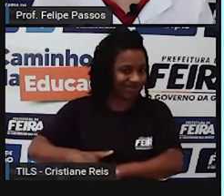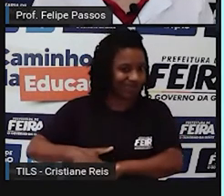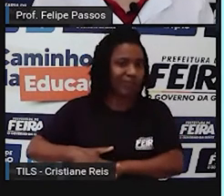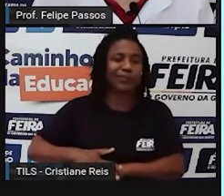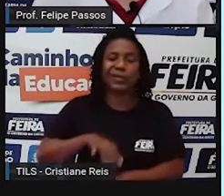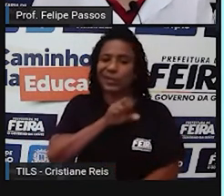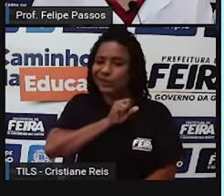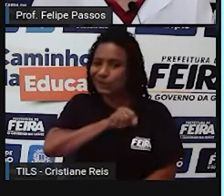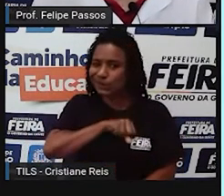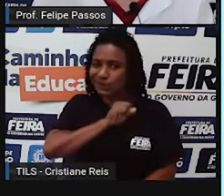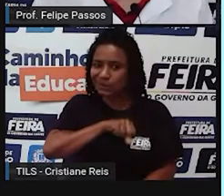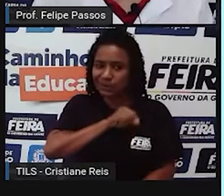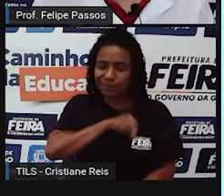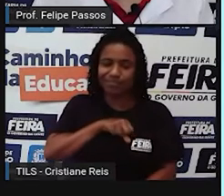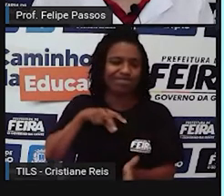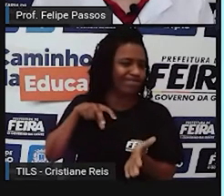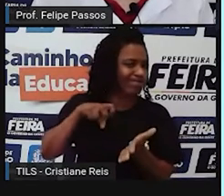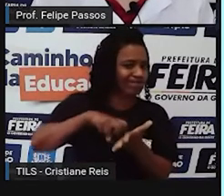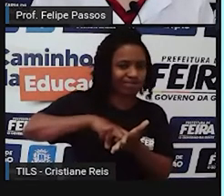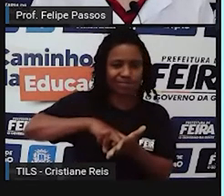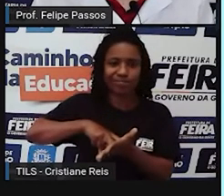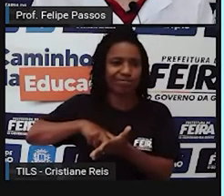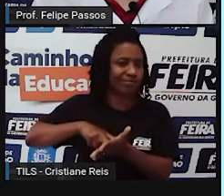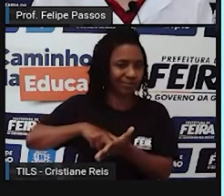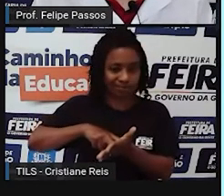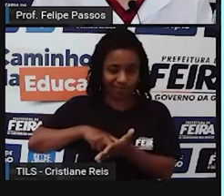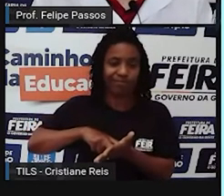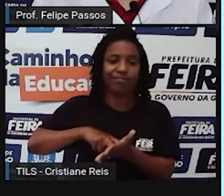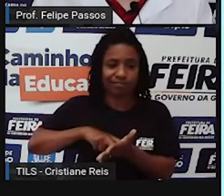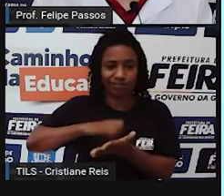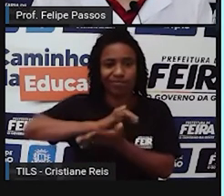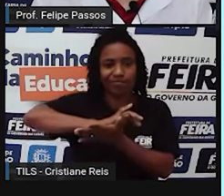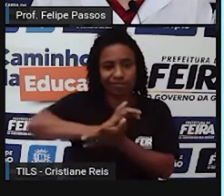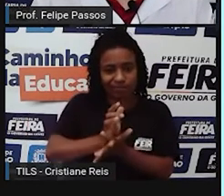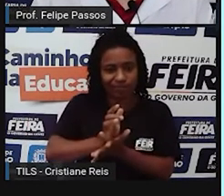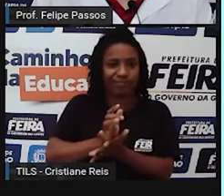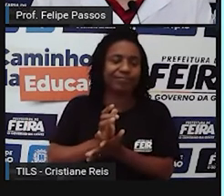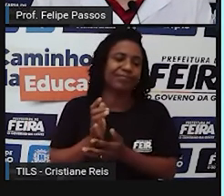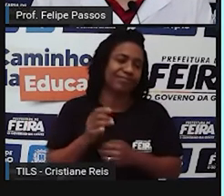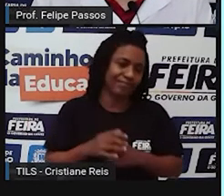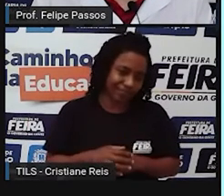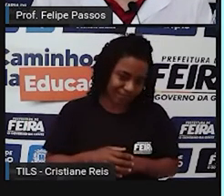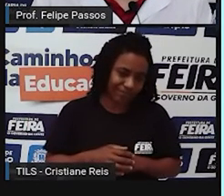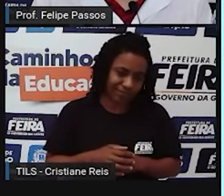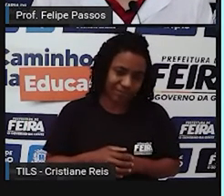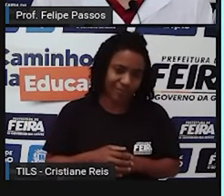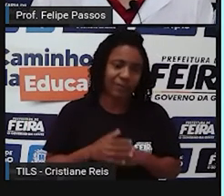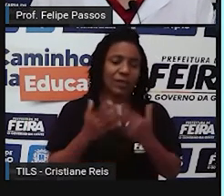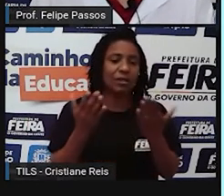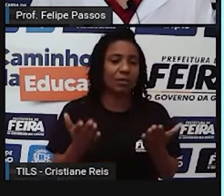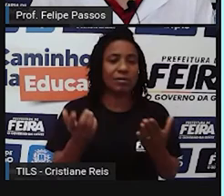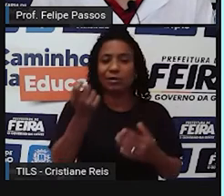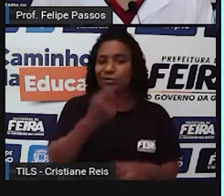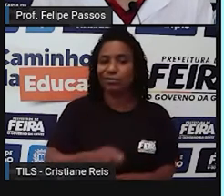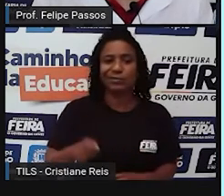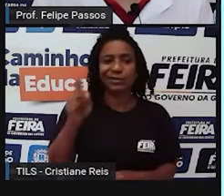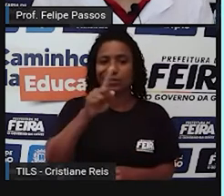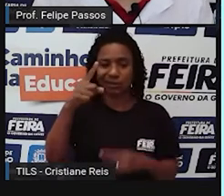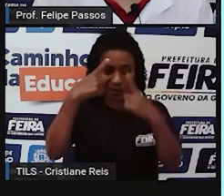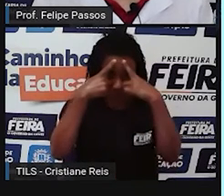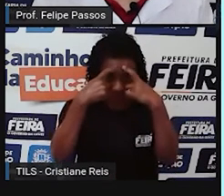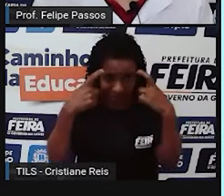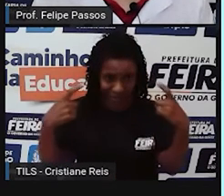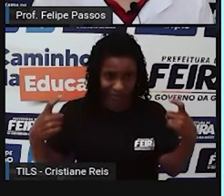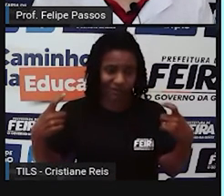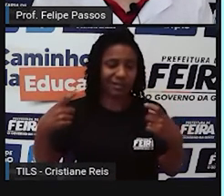cruéis, muitas vezes torturas, torturas sem uma necessidade real. Na verdade, não tem necessidade real para